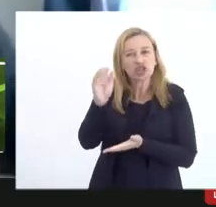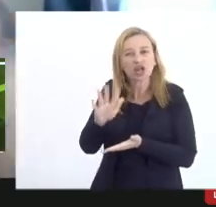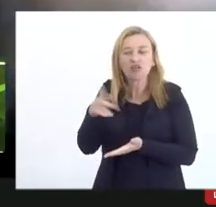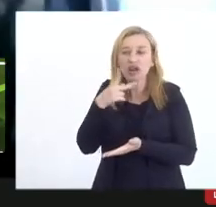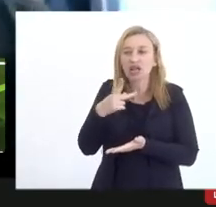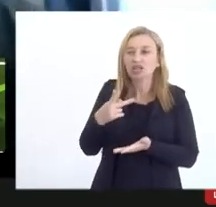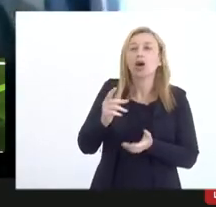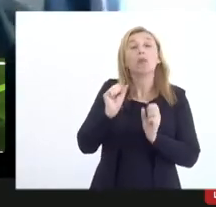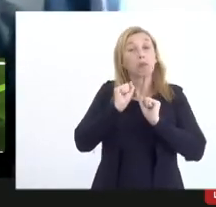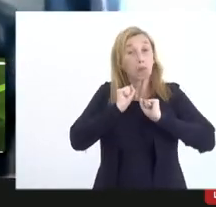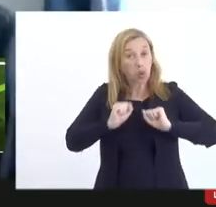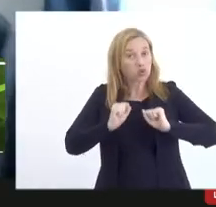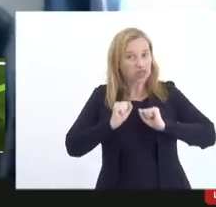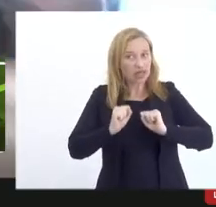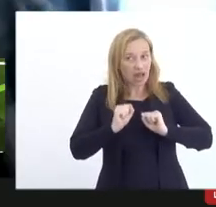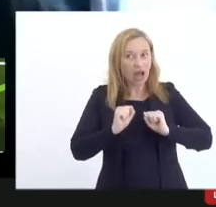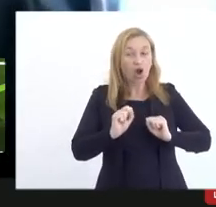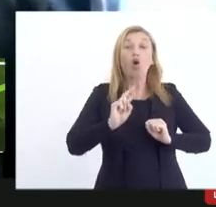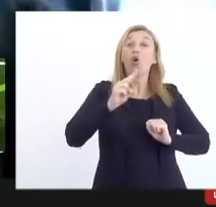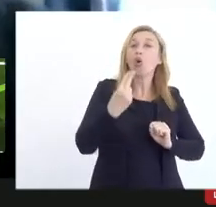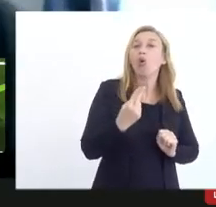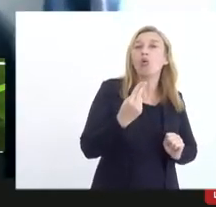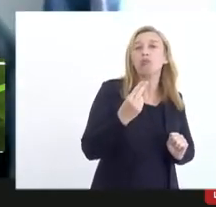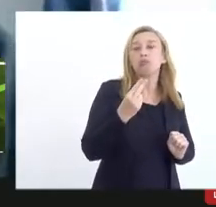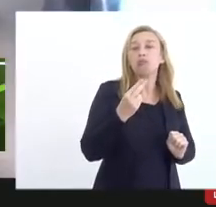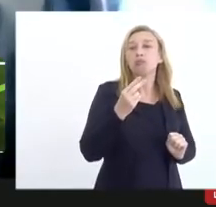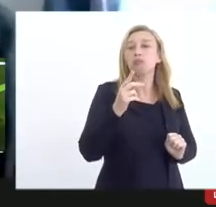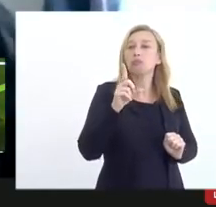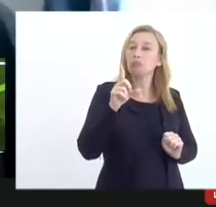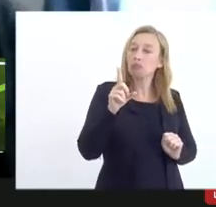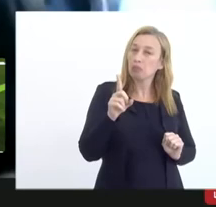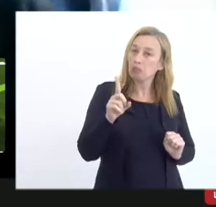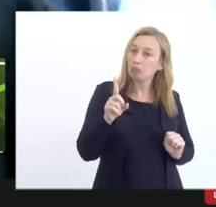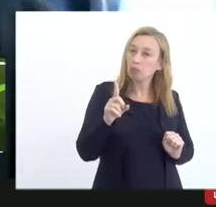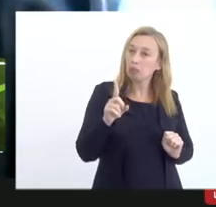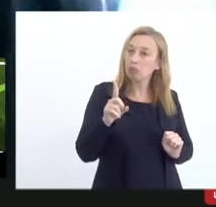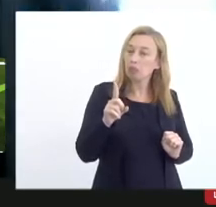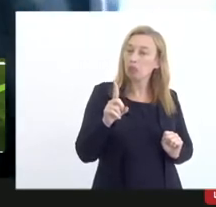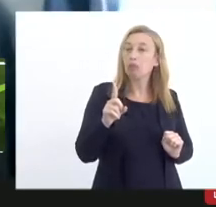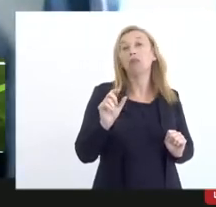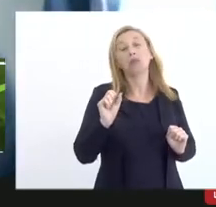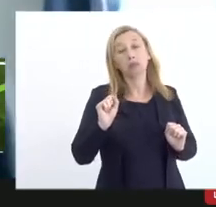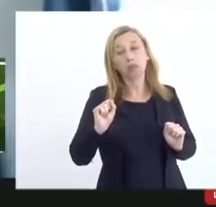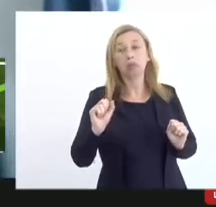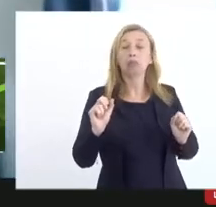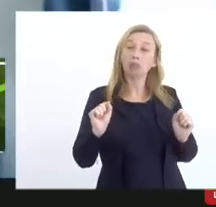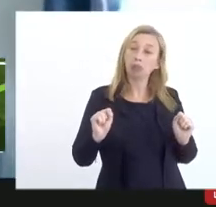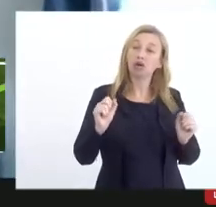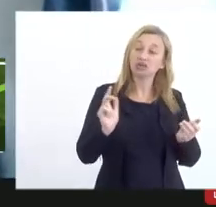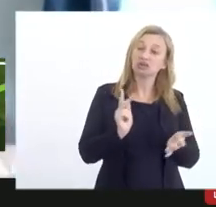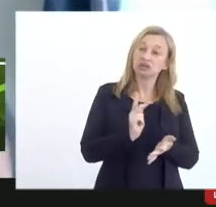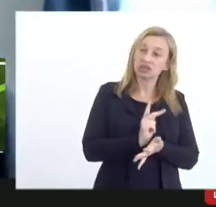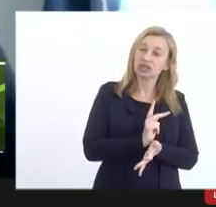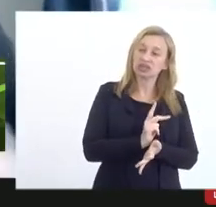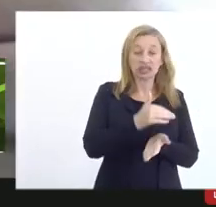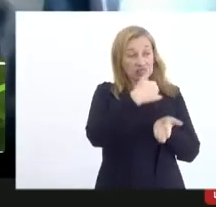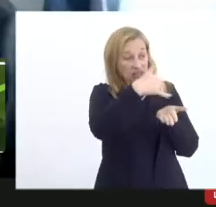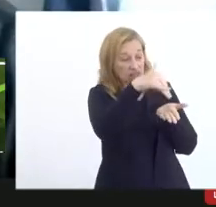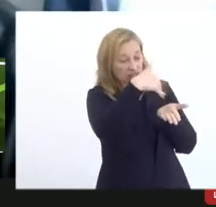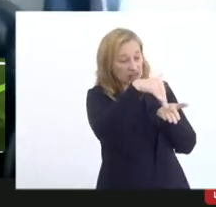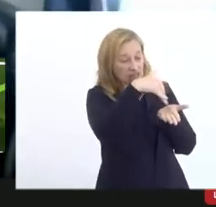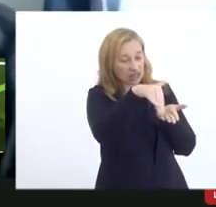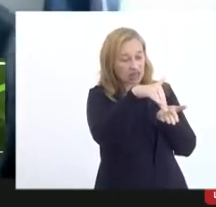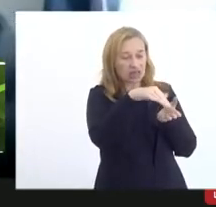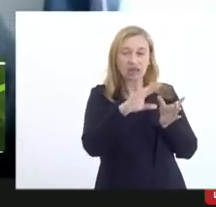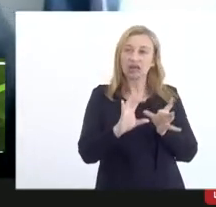poderá ou deverá a secretaria ou órgão que analisa as contas estabelecer